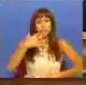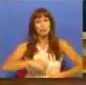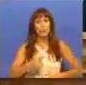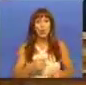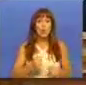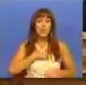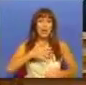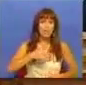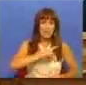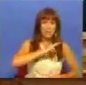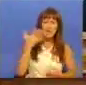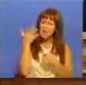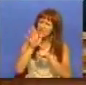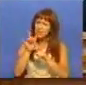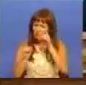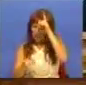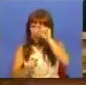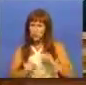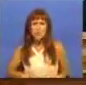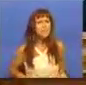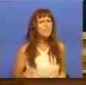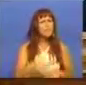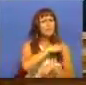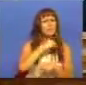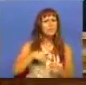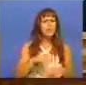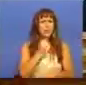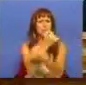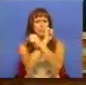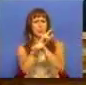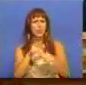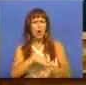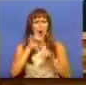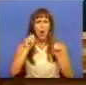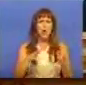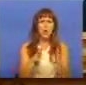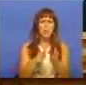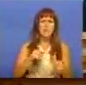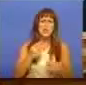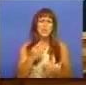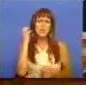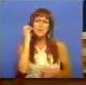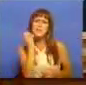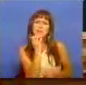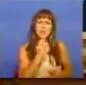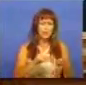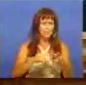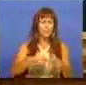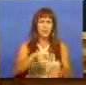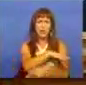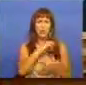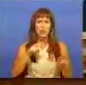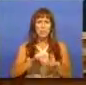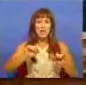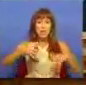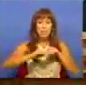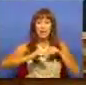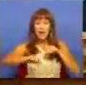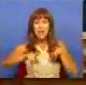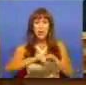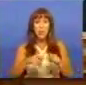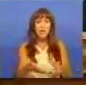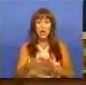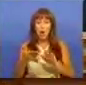Eu dou alguns exemplos. Os médicos ortopodistas do Hospital São Francisco Xavier, os médicos da primeira linha da